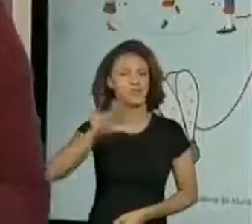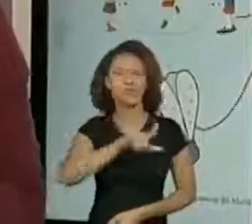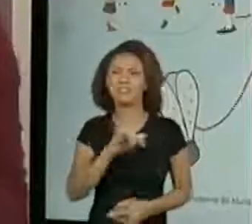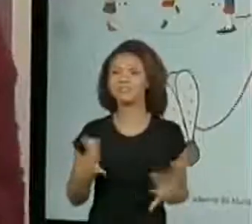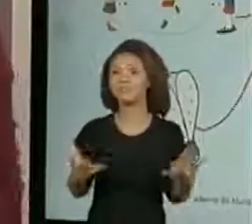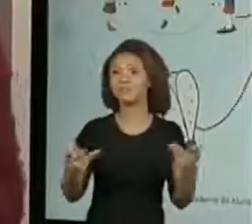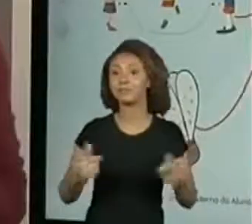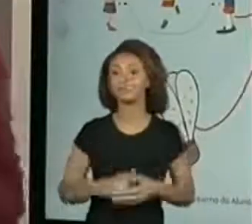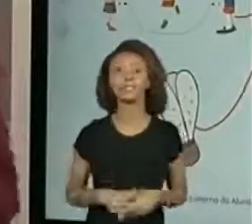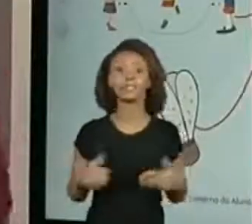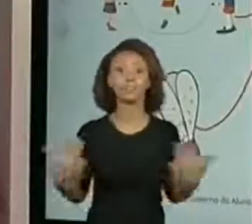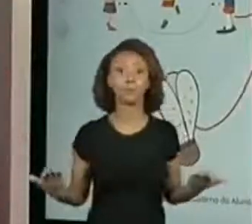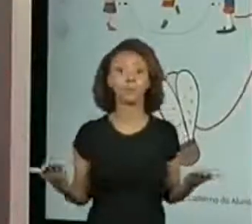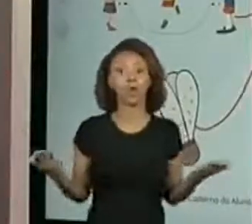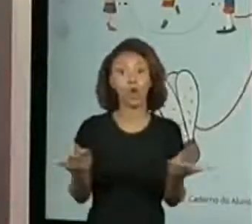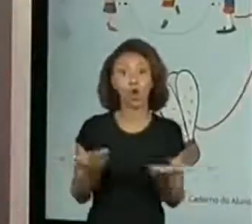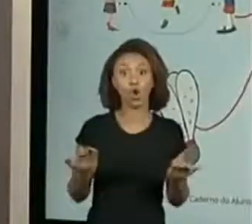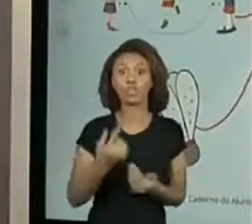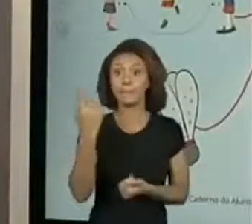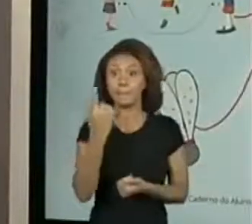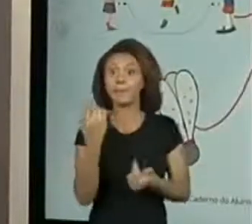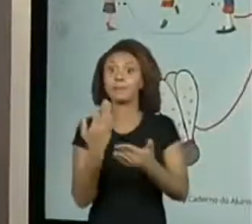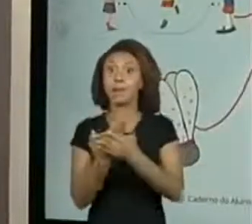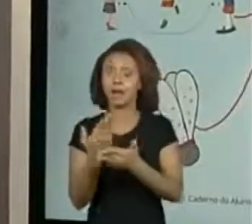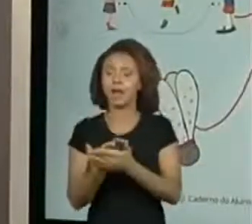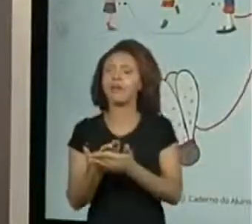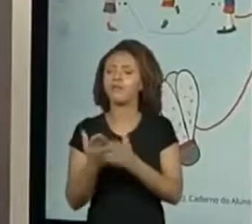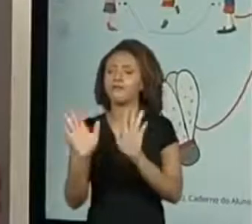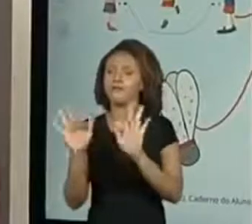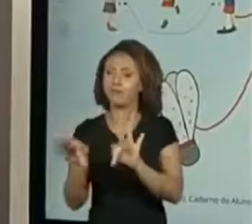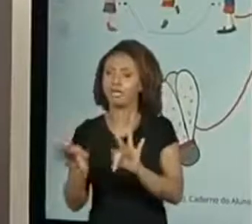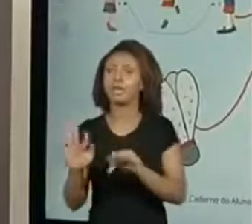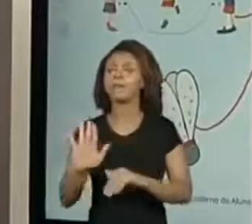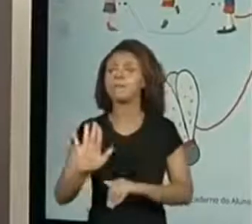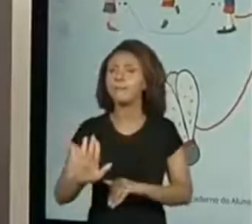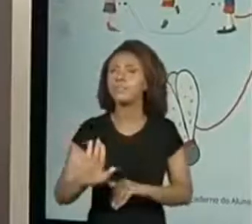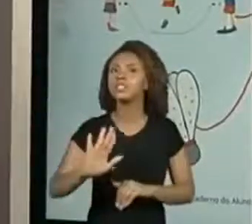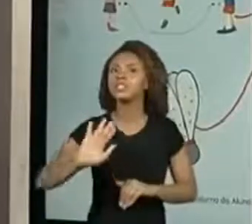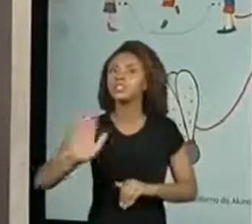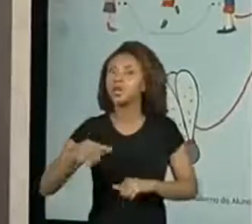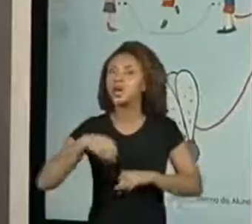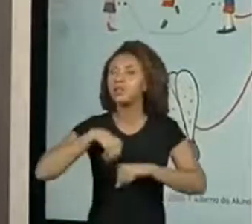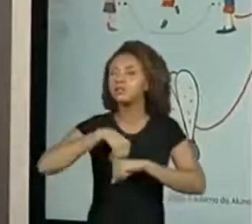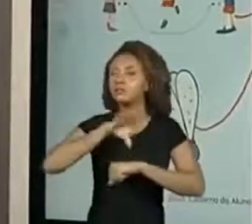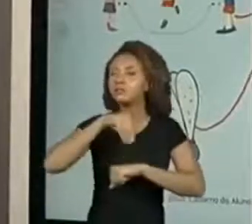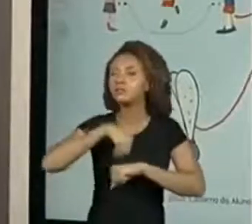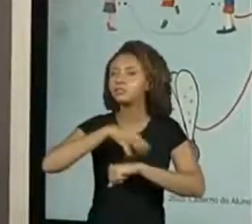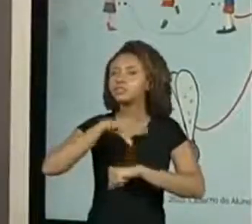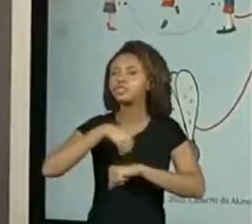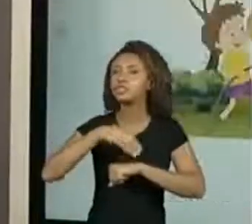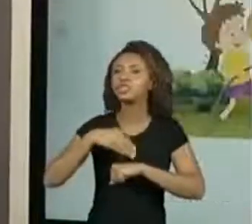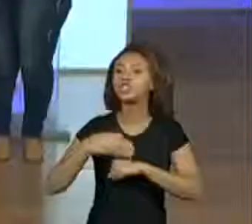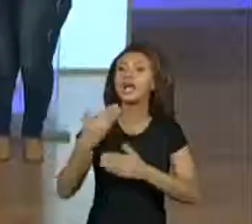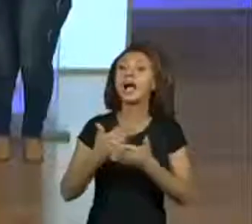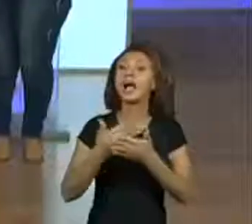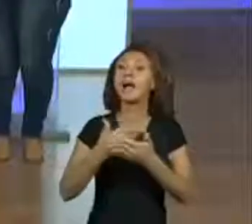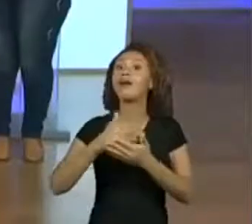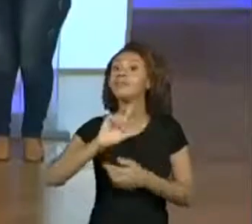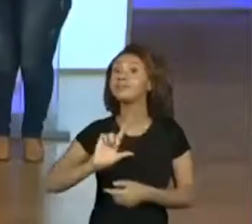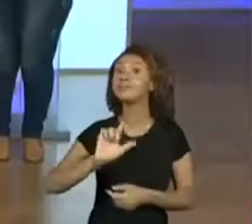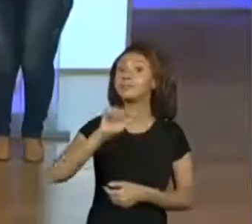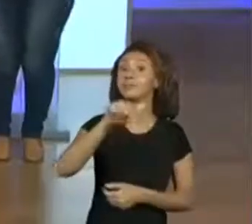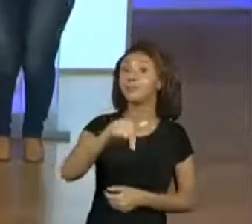show. Então, a nossa primeira parte da aula tá acabando. Eu já vou deixar aí uma pista pra vocês do que vem pela frente.